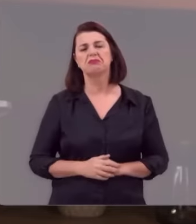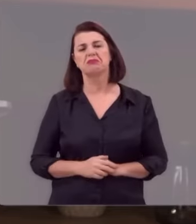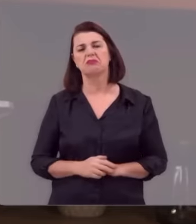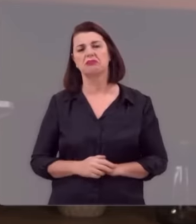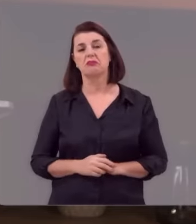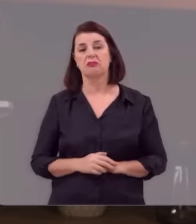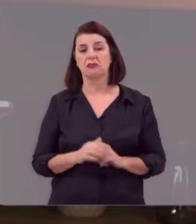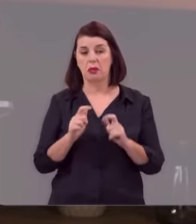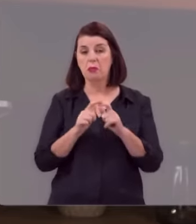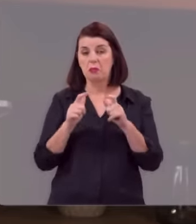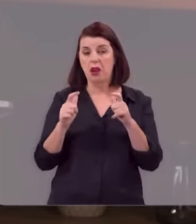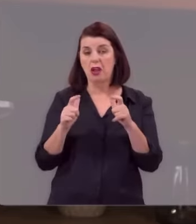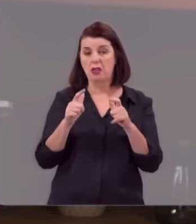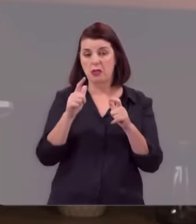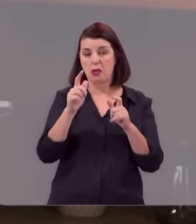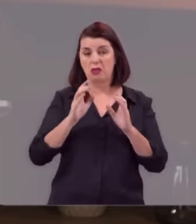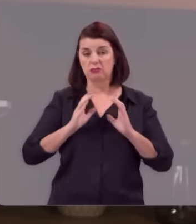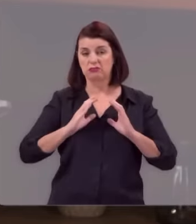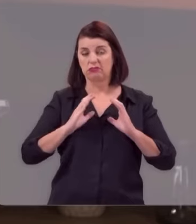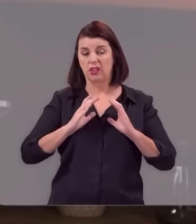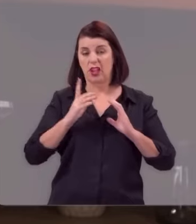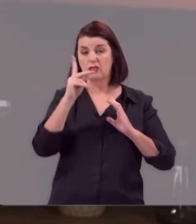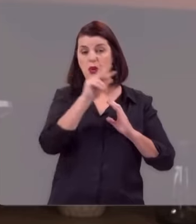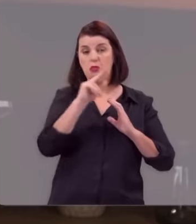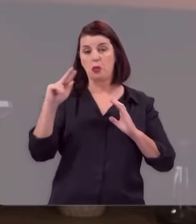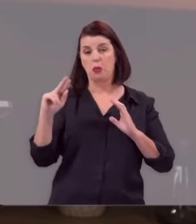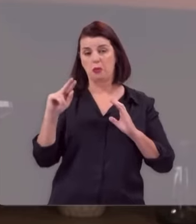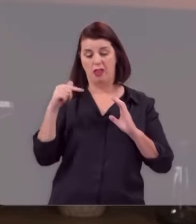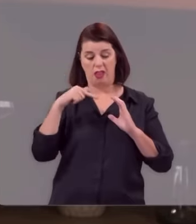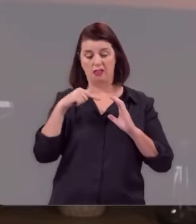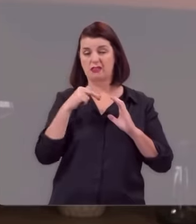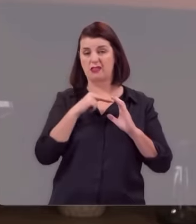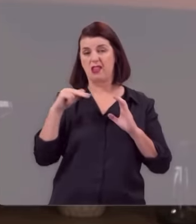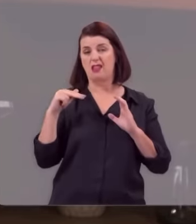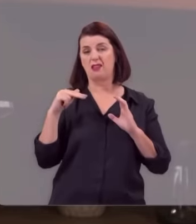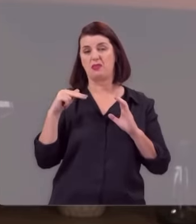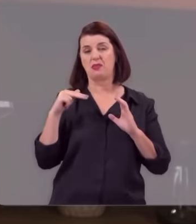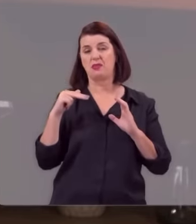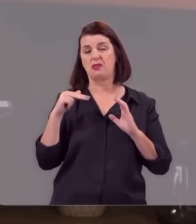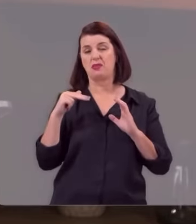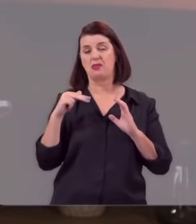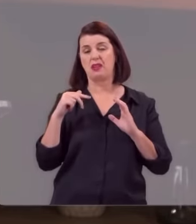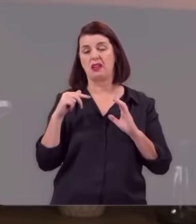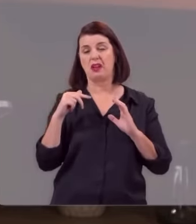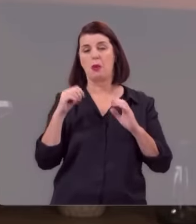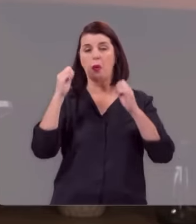A maior riqueza que você tem é seu nome, a sua honra. A Bíblia diz que o bom nome vale mais do que as riquezas.